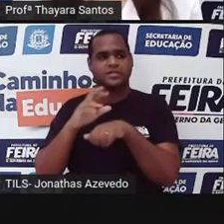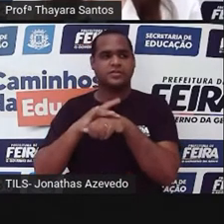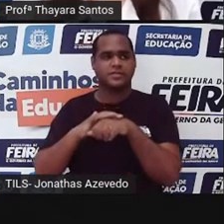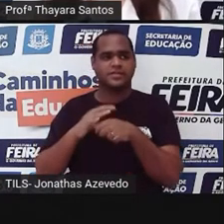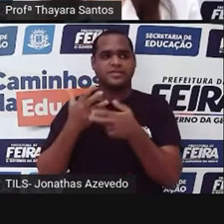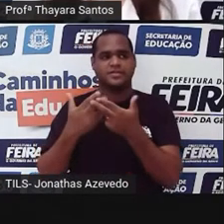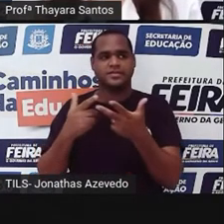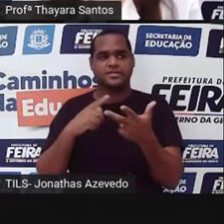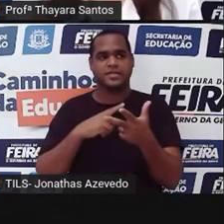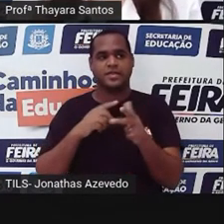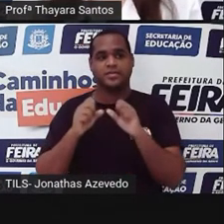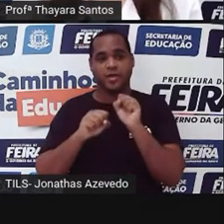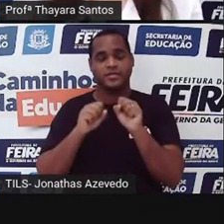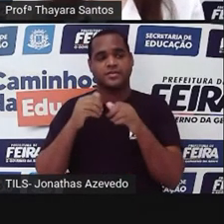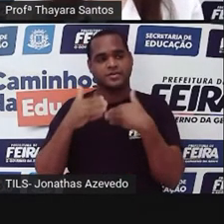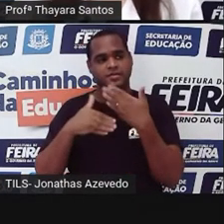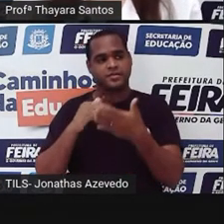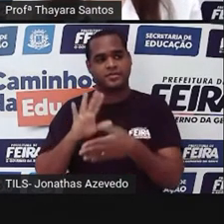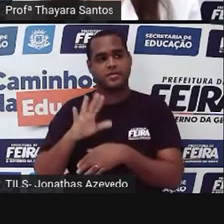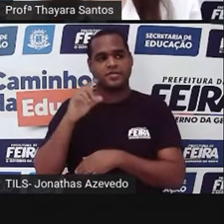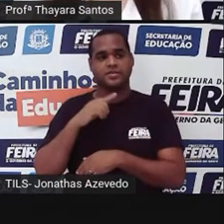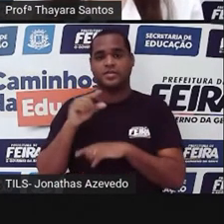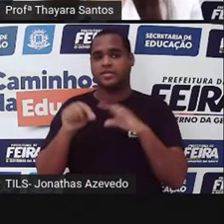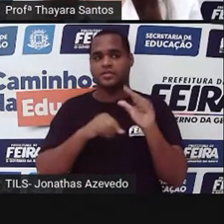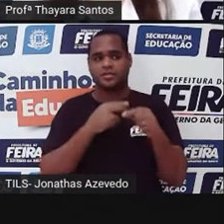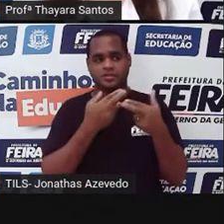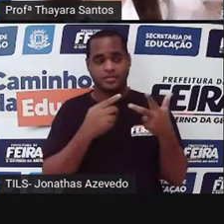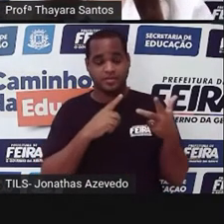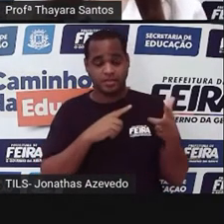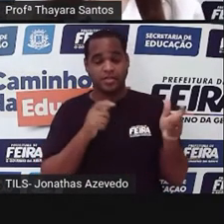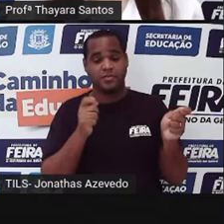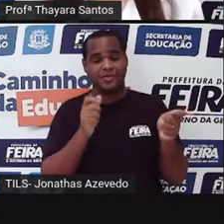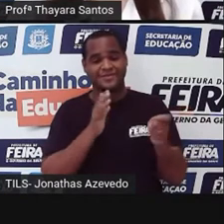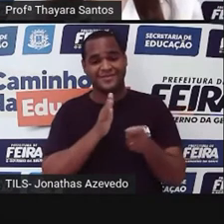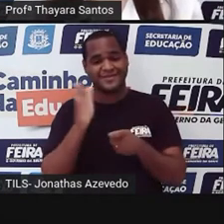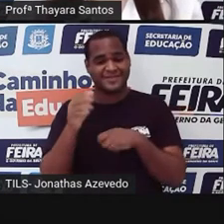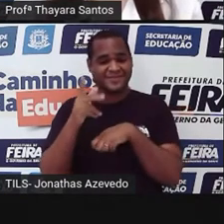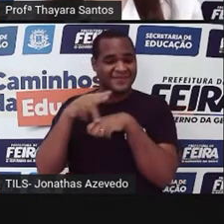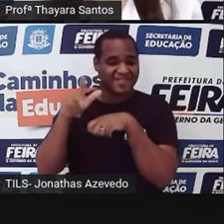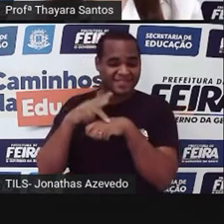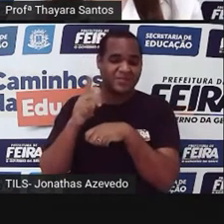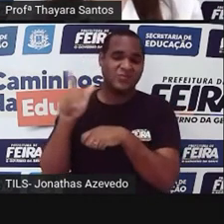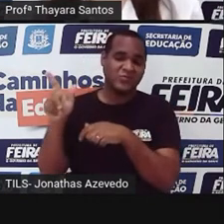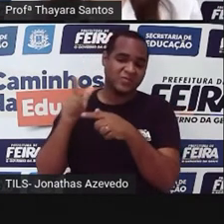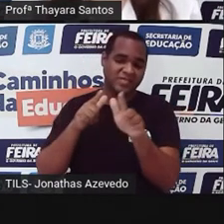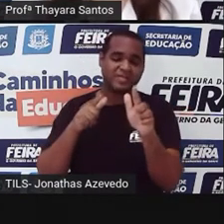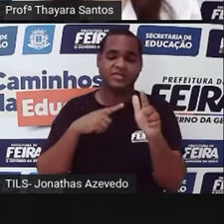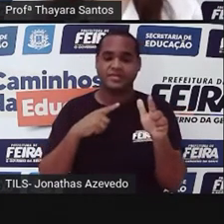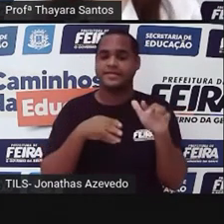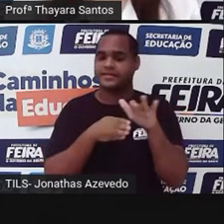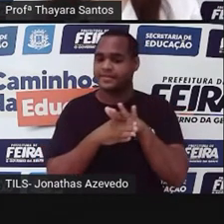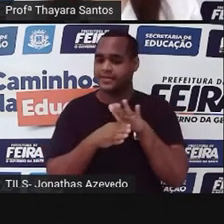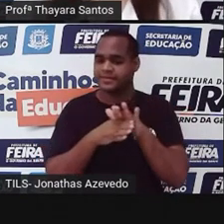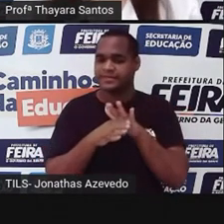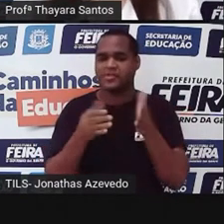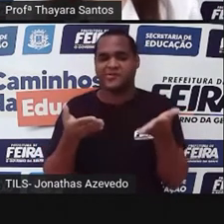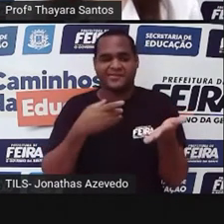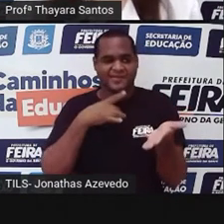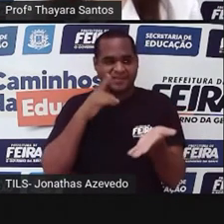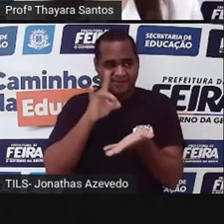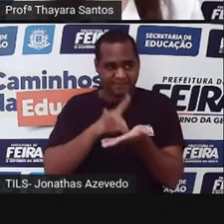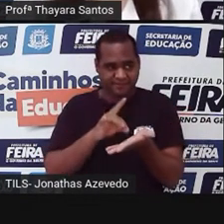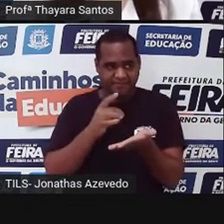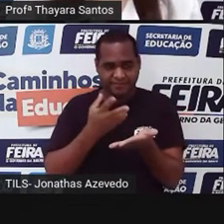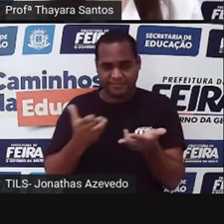elas acabam tendo como única opção ir fazer tratamento em outros países pra poder ter acesso. E infelizmente, essa não é a realidade da